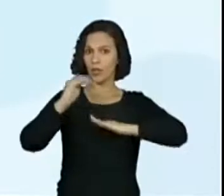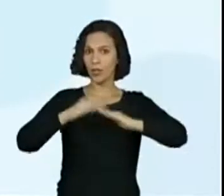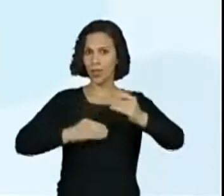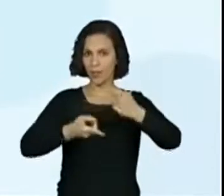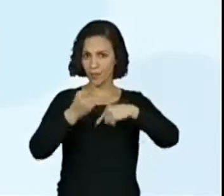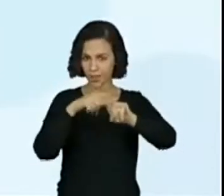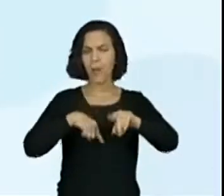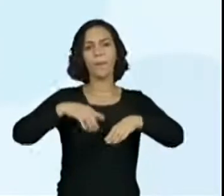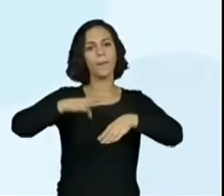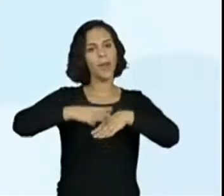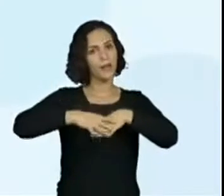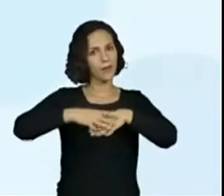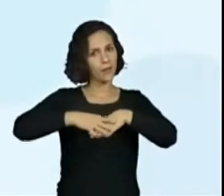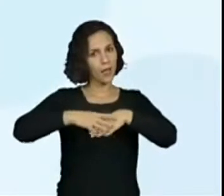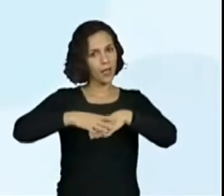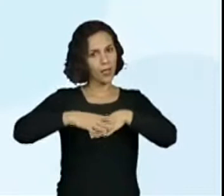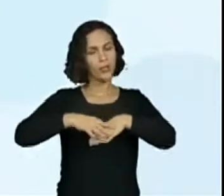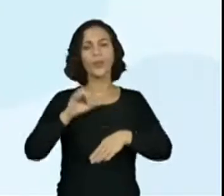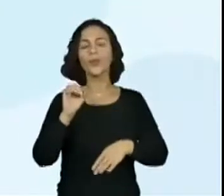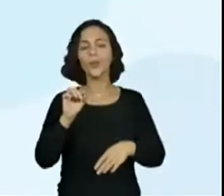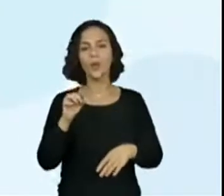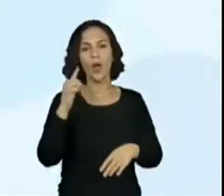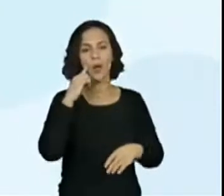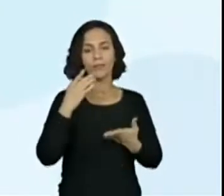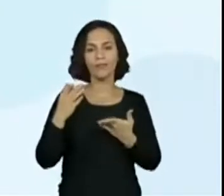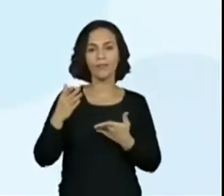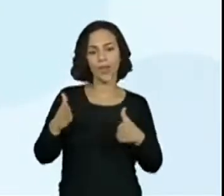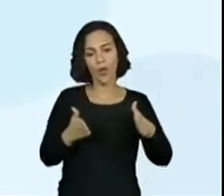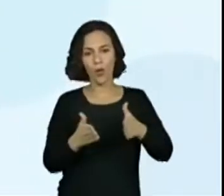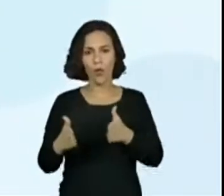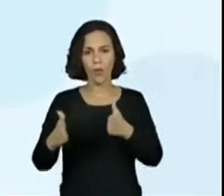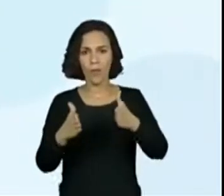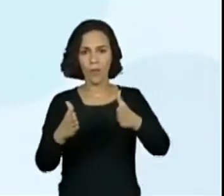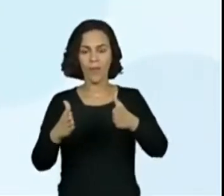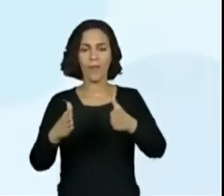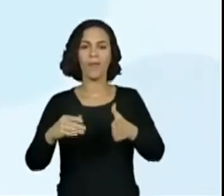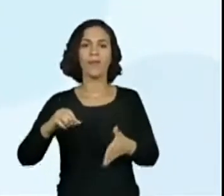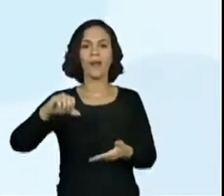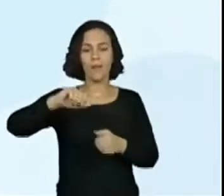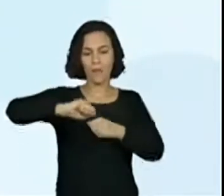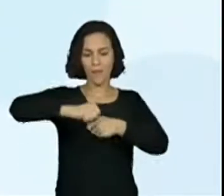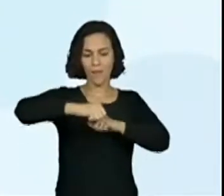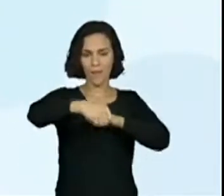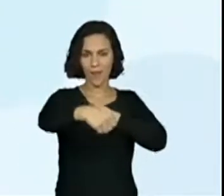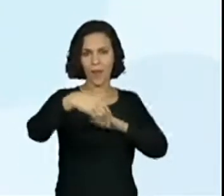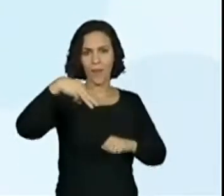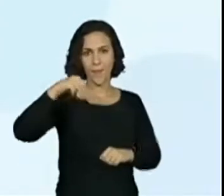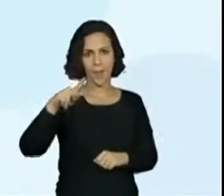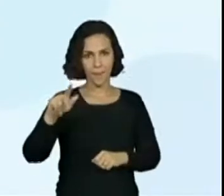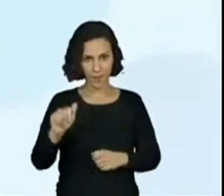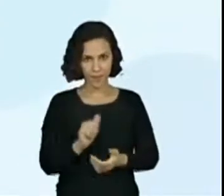de matemática. Nós vamos trabalhar orientações no mapa com a habilidade